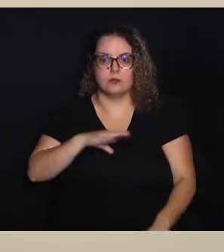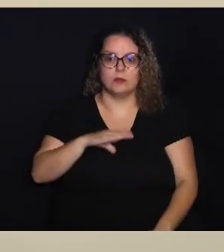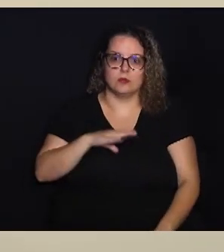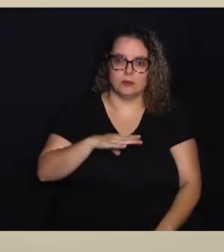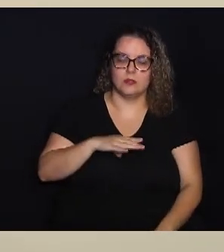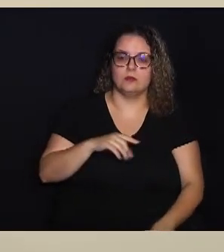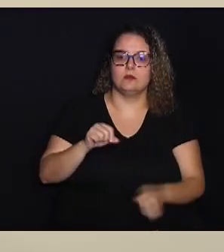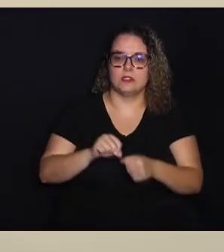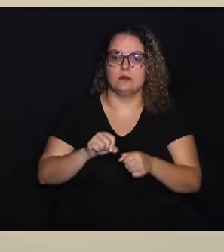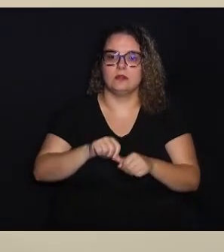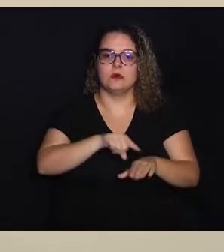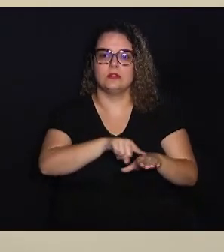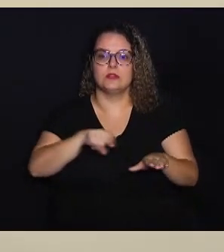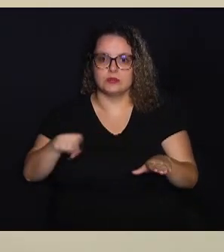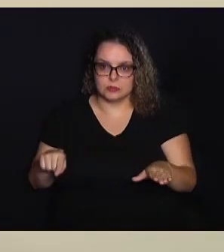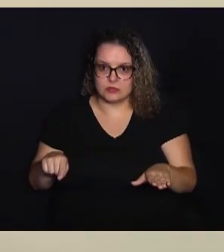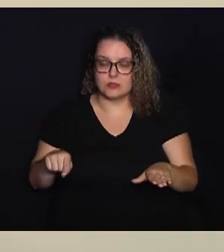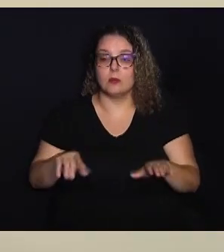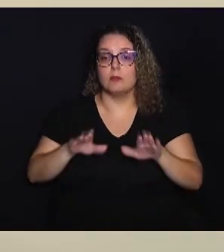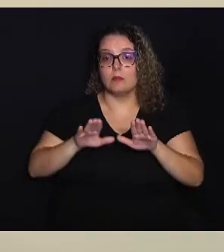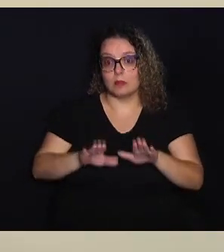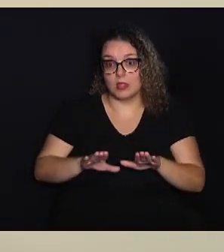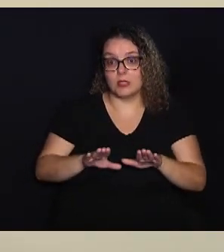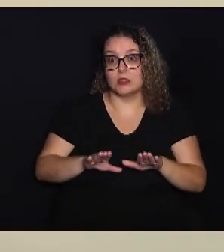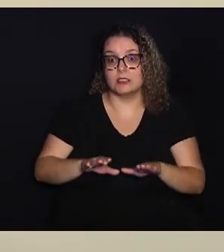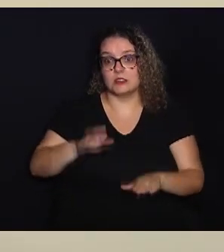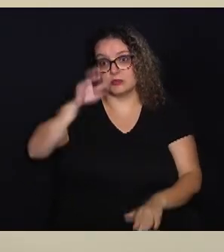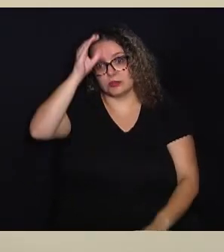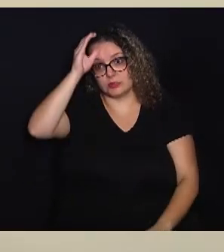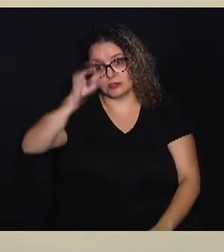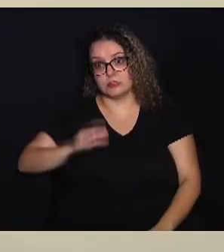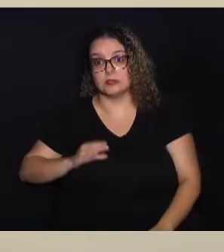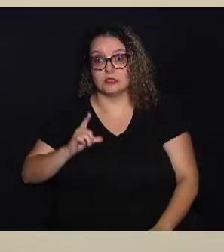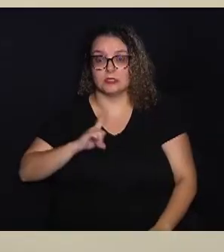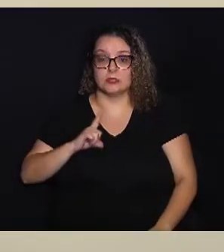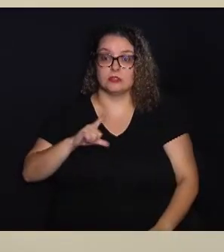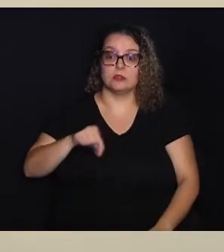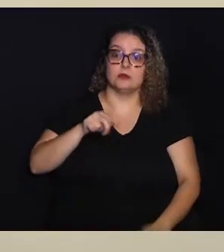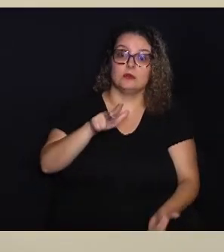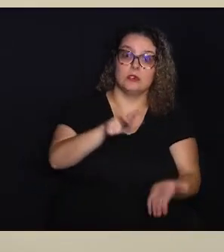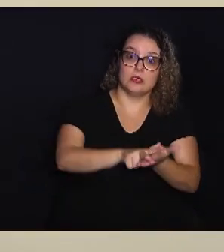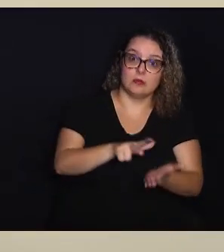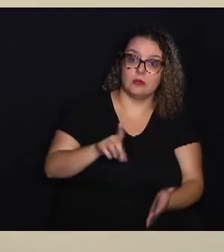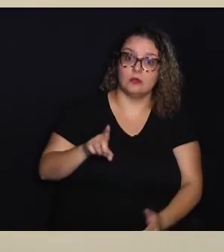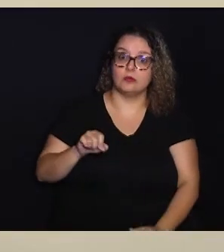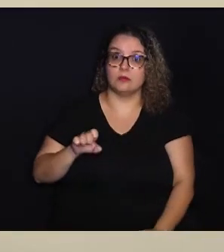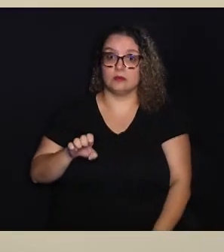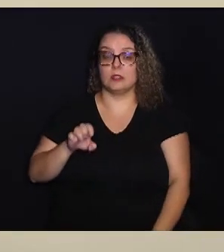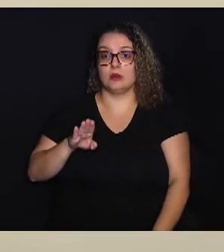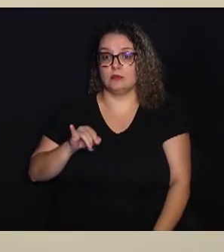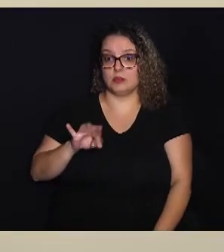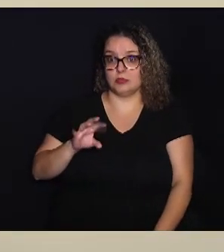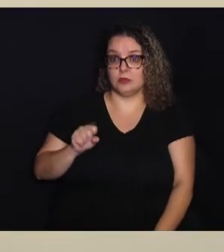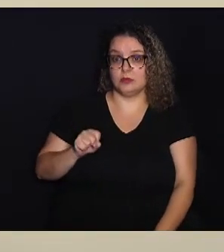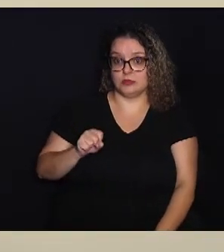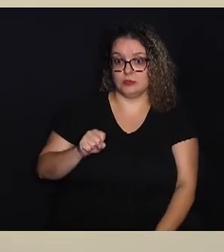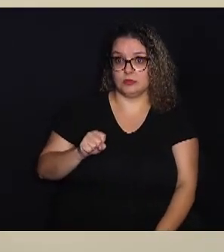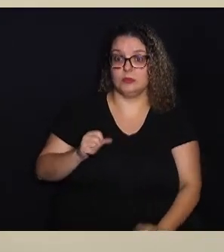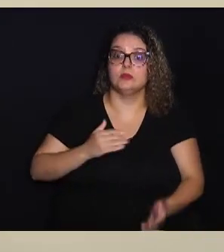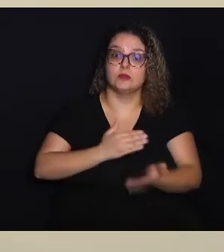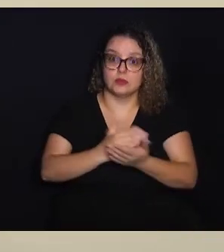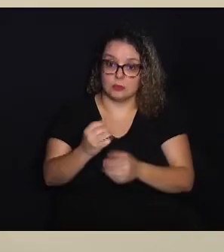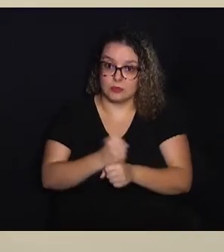o município deve efetuar essa exclusão Mas o contribuinte tem a opção de regularizar seus débitos